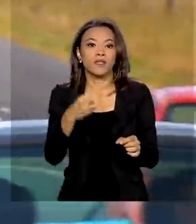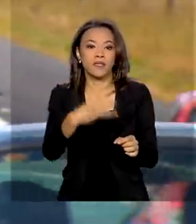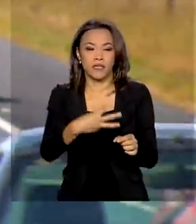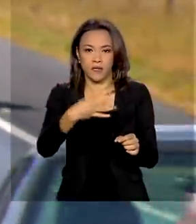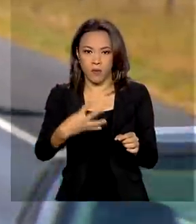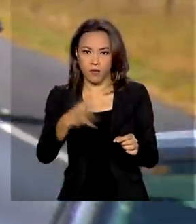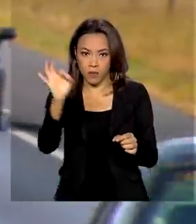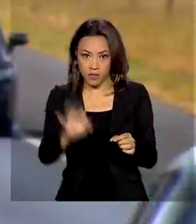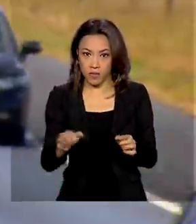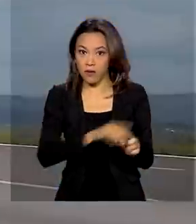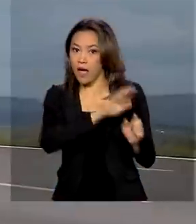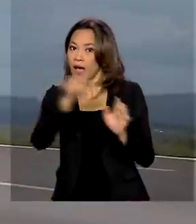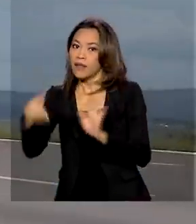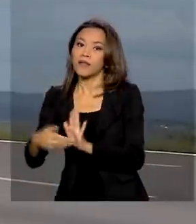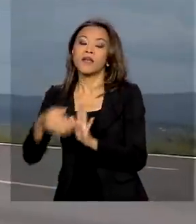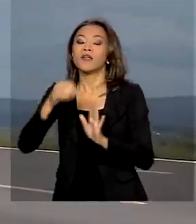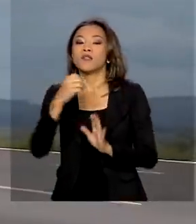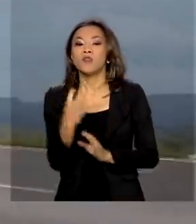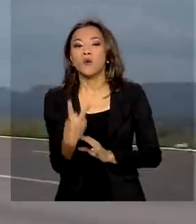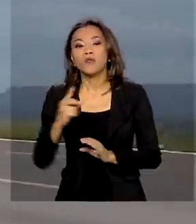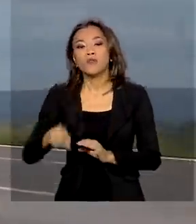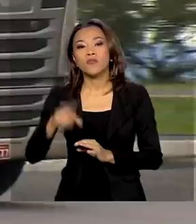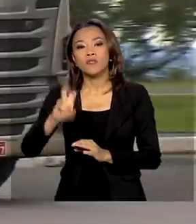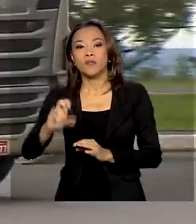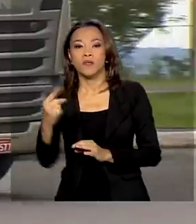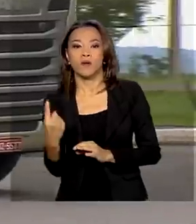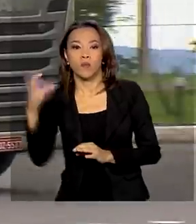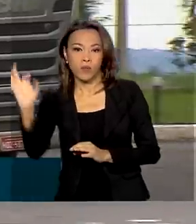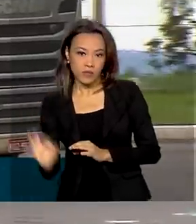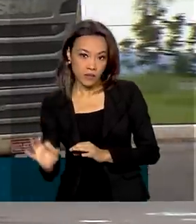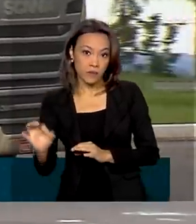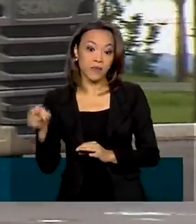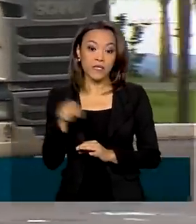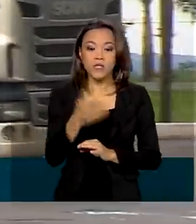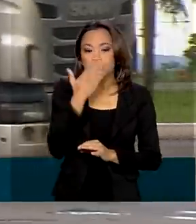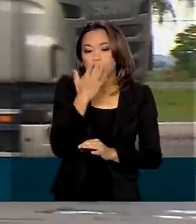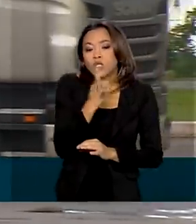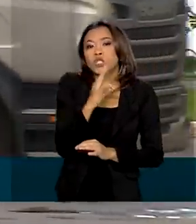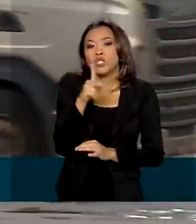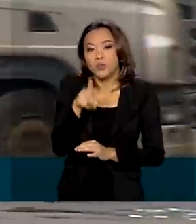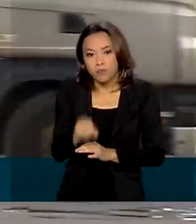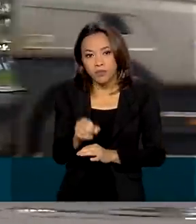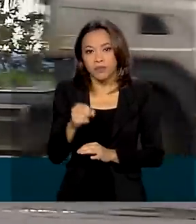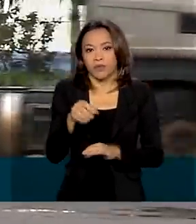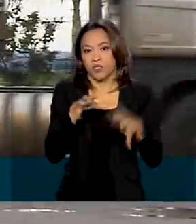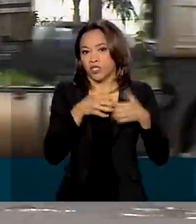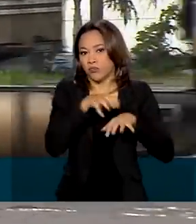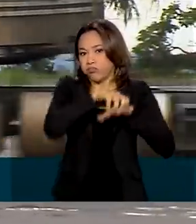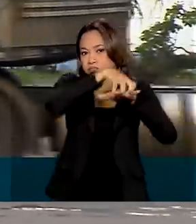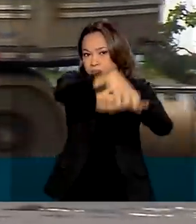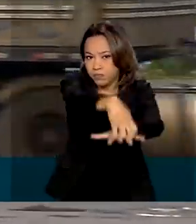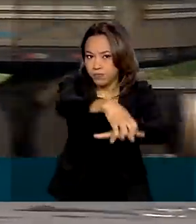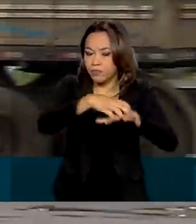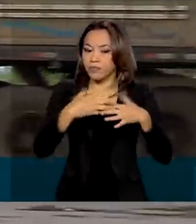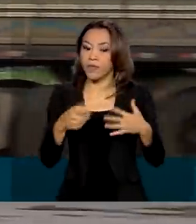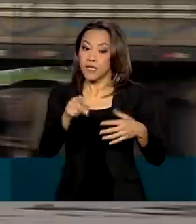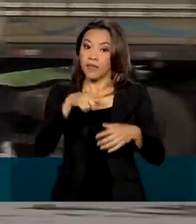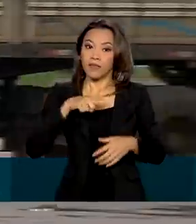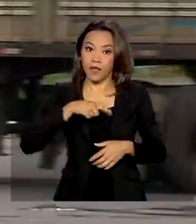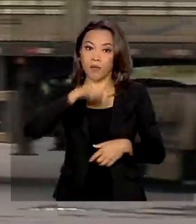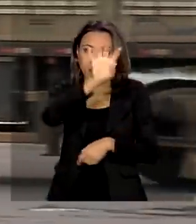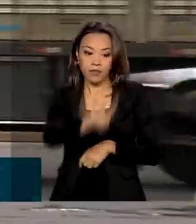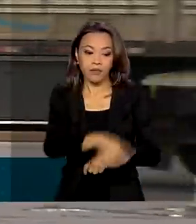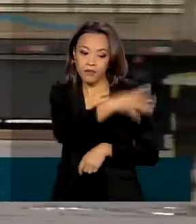a 2,51%, de acordo com o tipo de carga e operação. É a tabela de